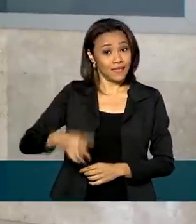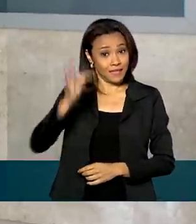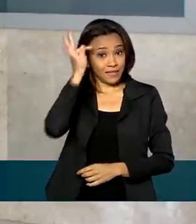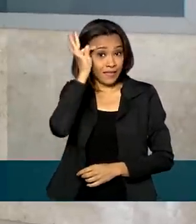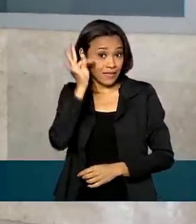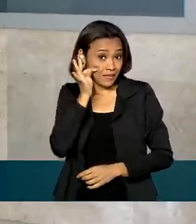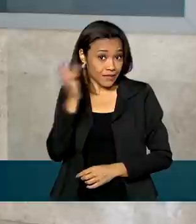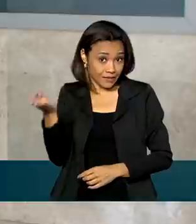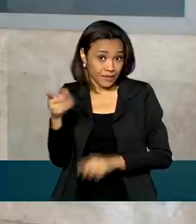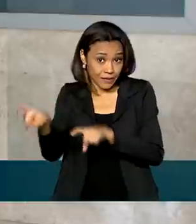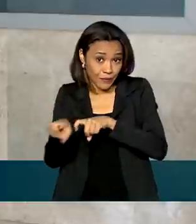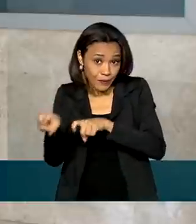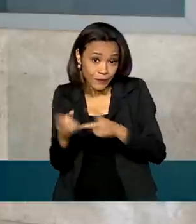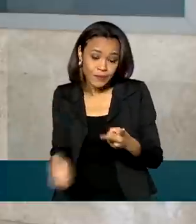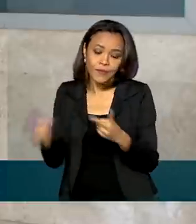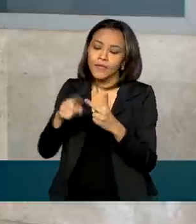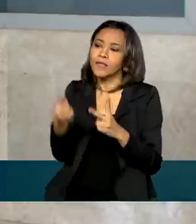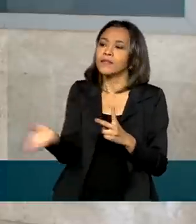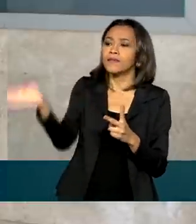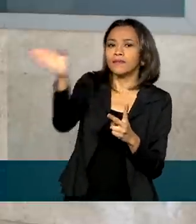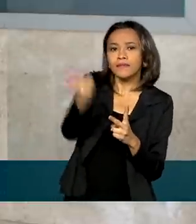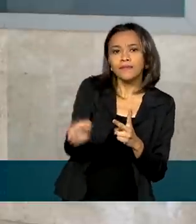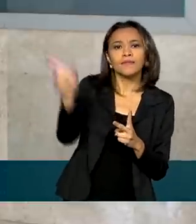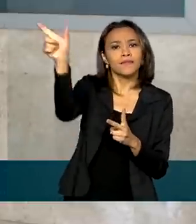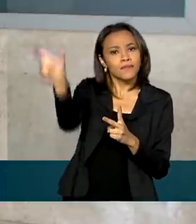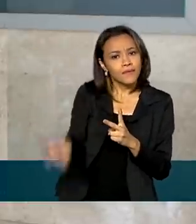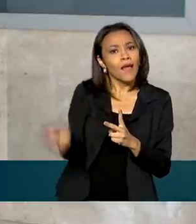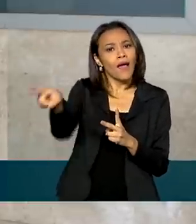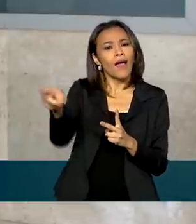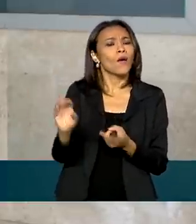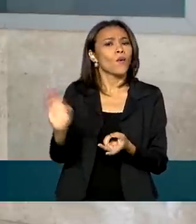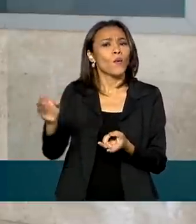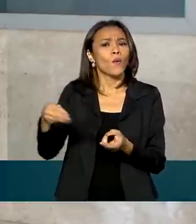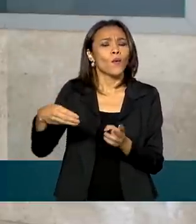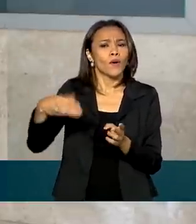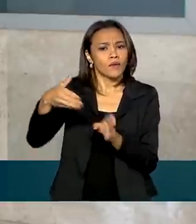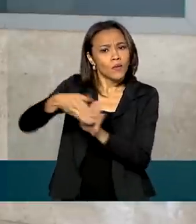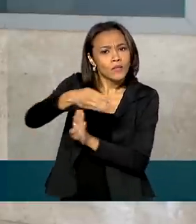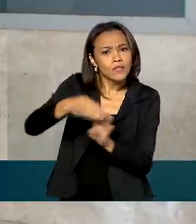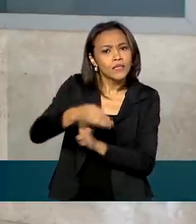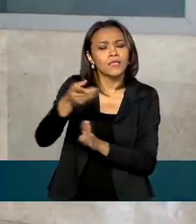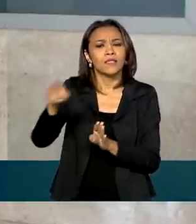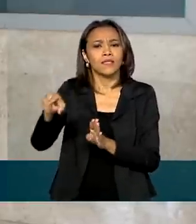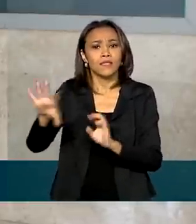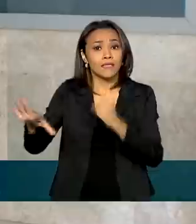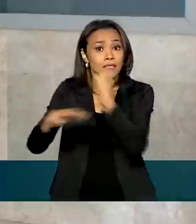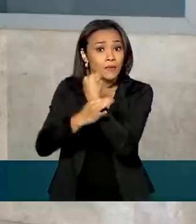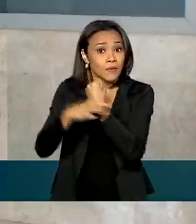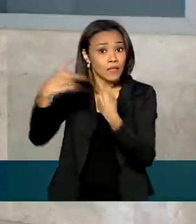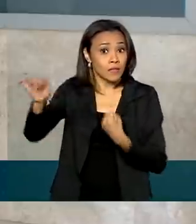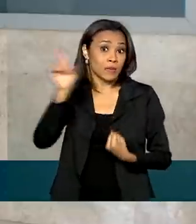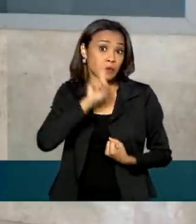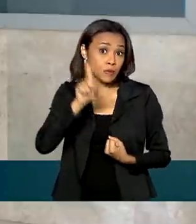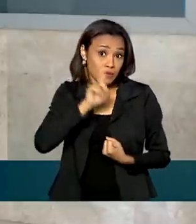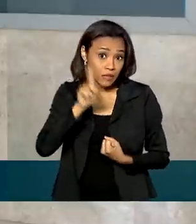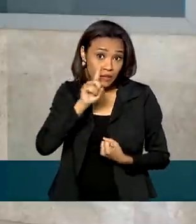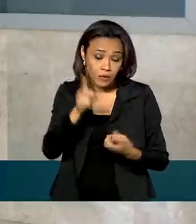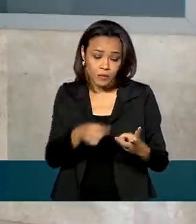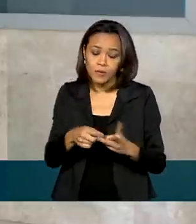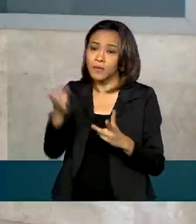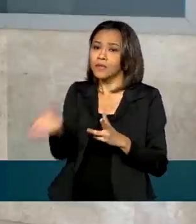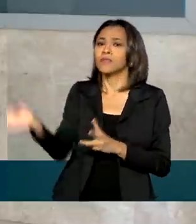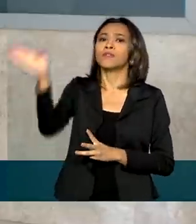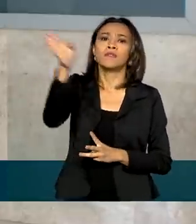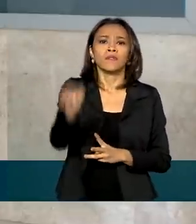Tereza Cristina, Robert O'Brien, que é o conselheiro de Segurança Nacional dos Estados Unidos, e também com o